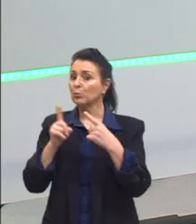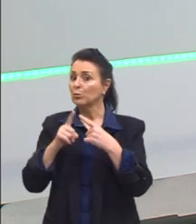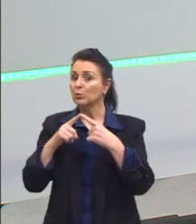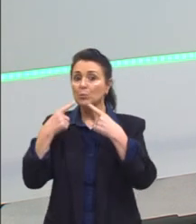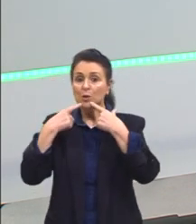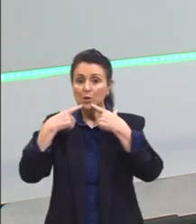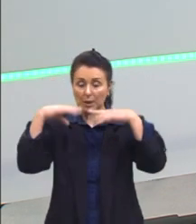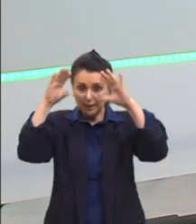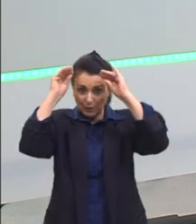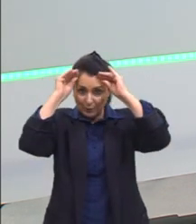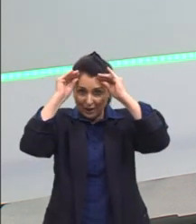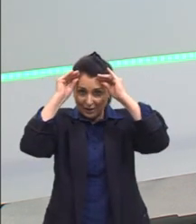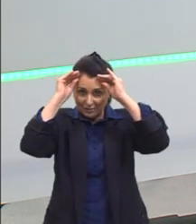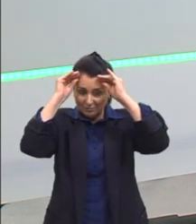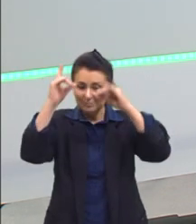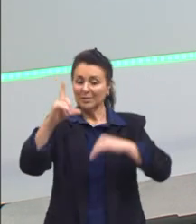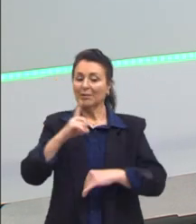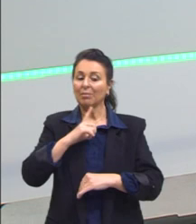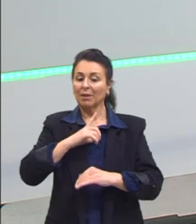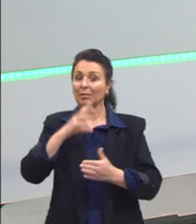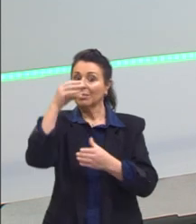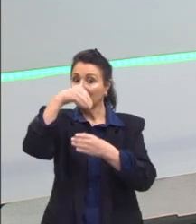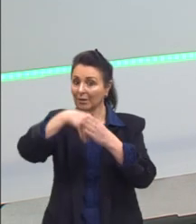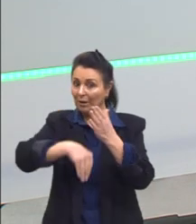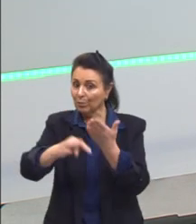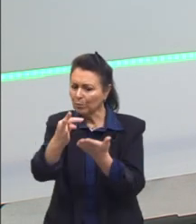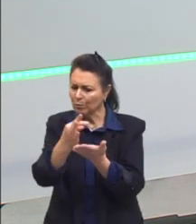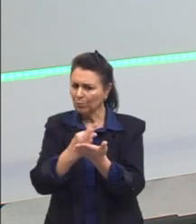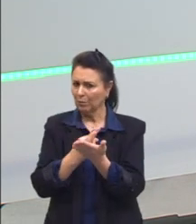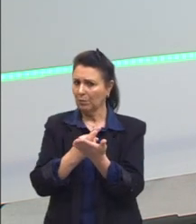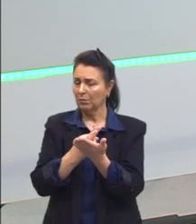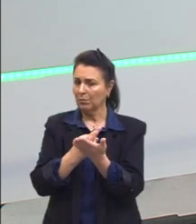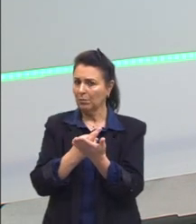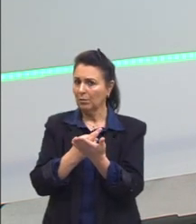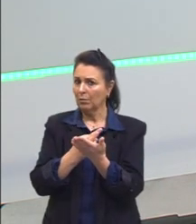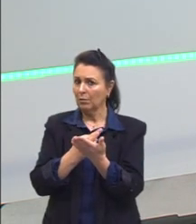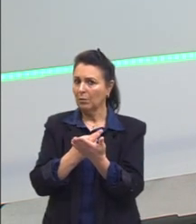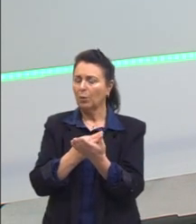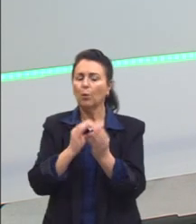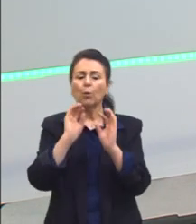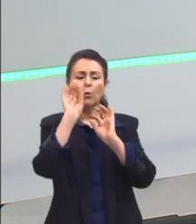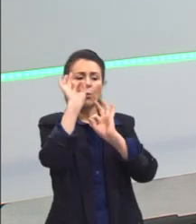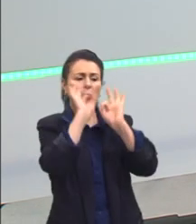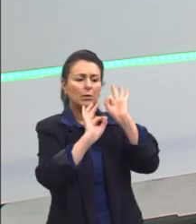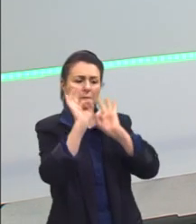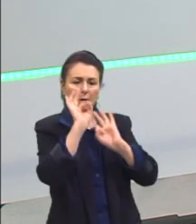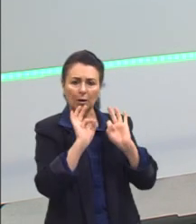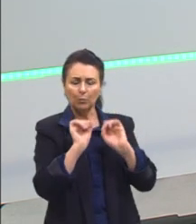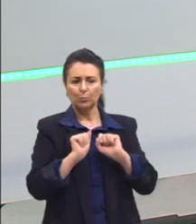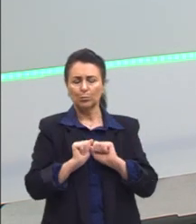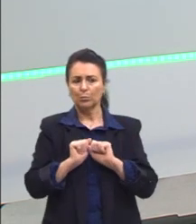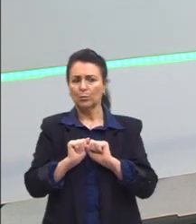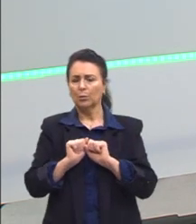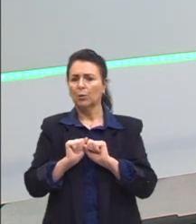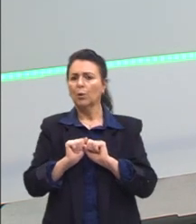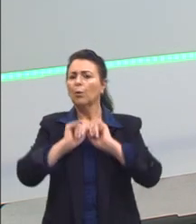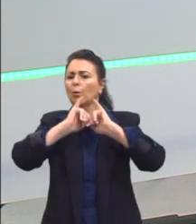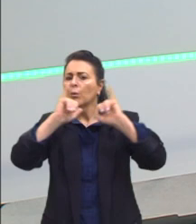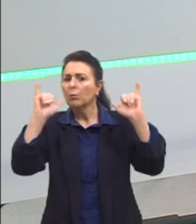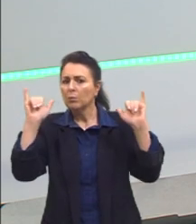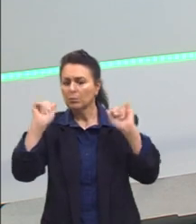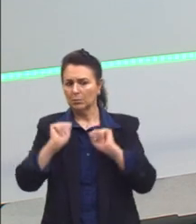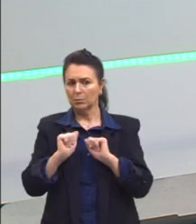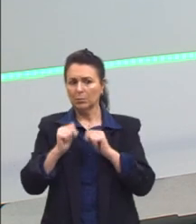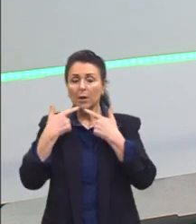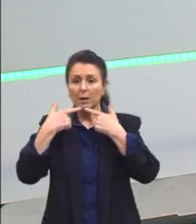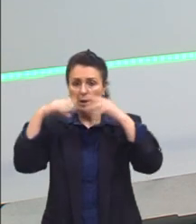linguagem que ele possui. Como ele é organizado, o que ele fala e qual a linguagem que